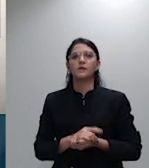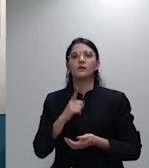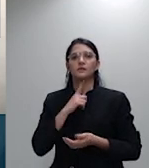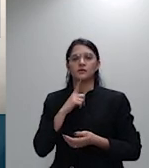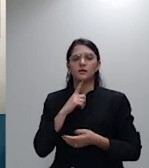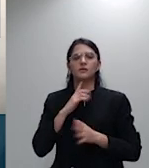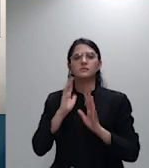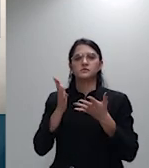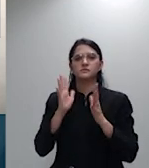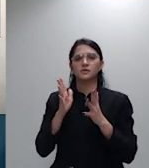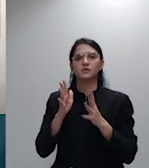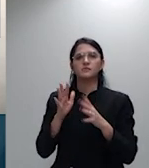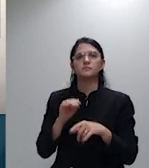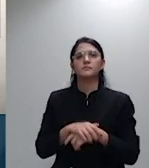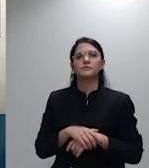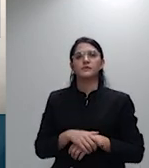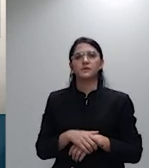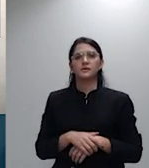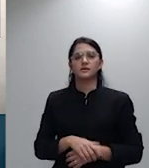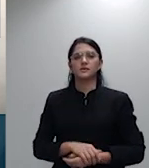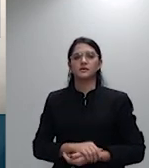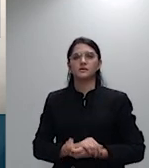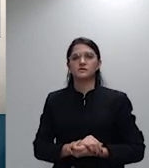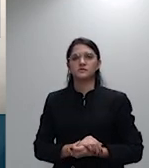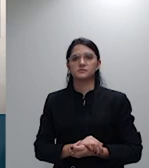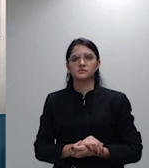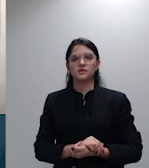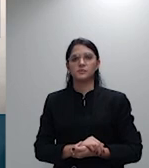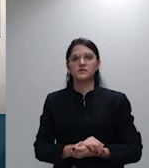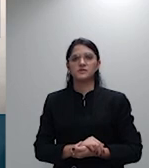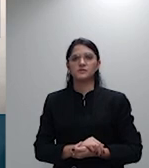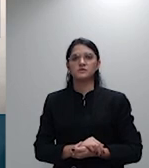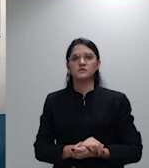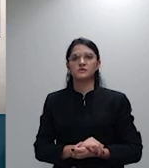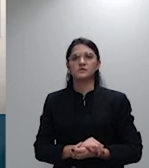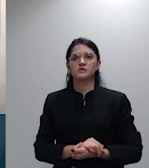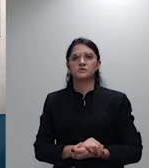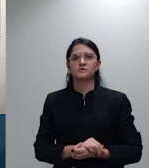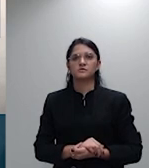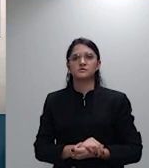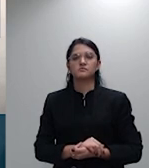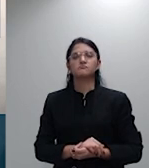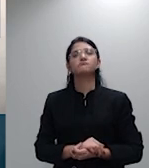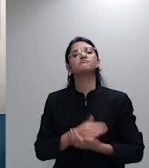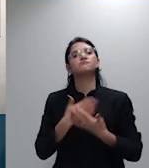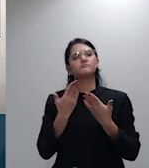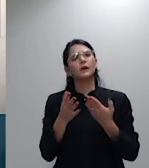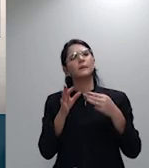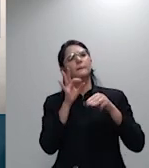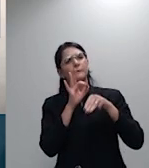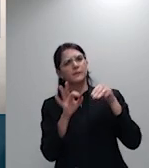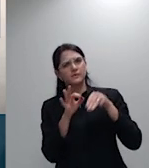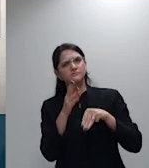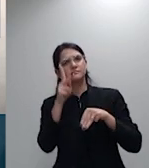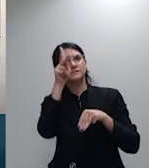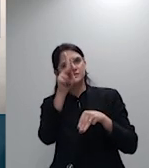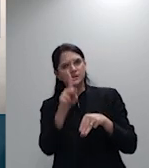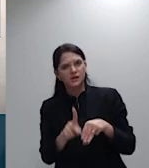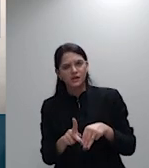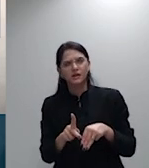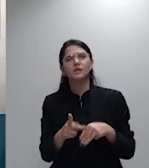doutor Arnaldo ministro presidente Antônio Carlos senhoras ministras e